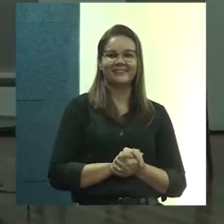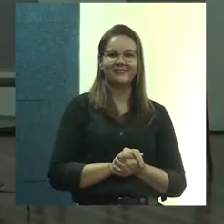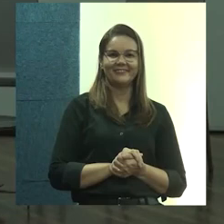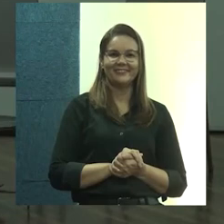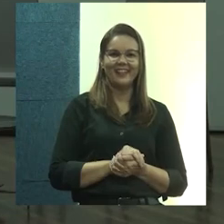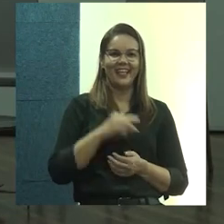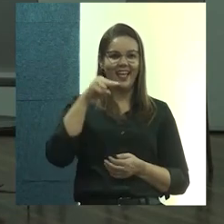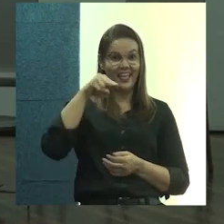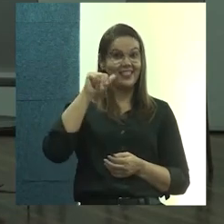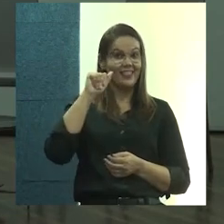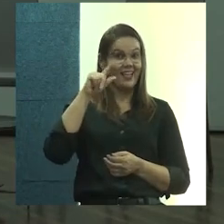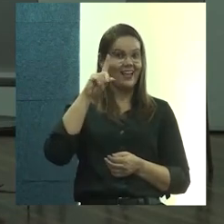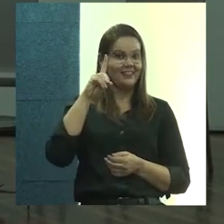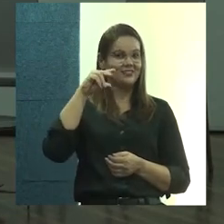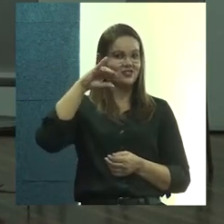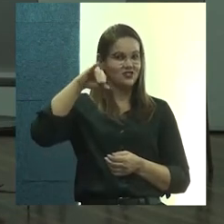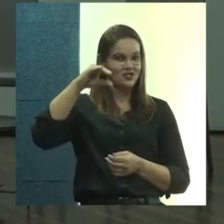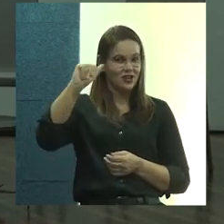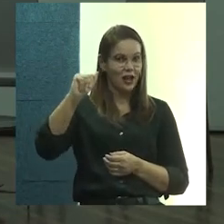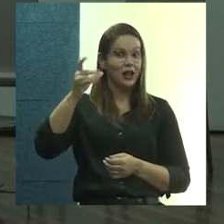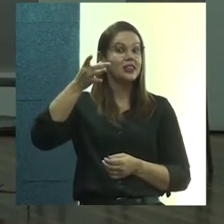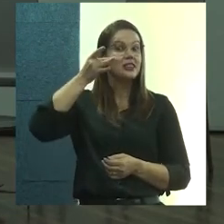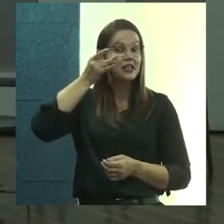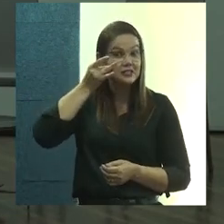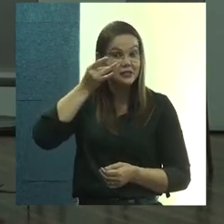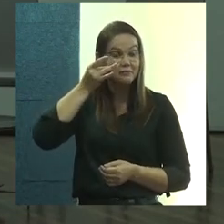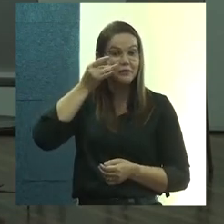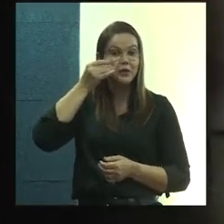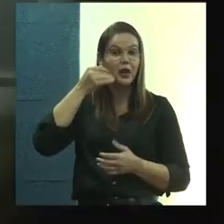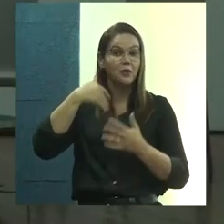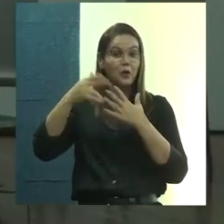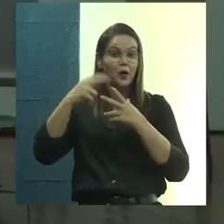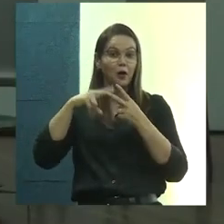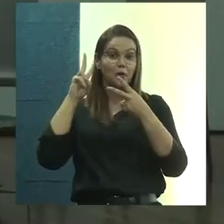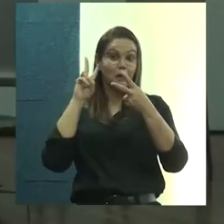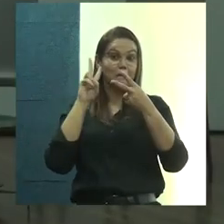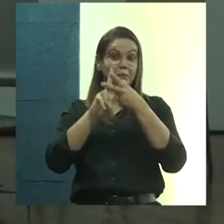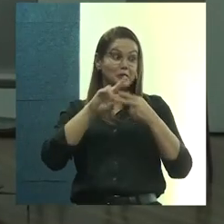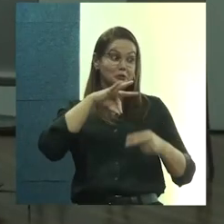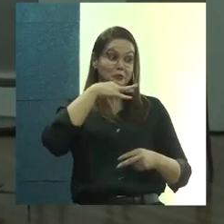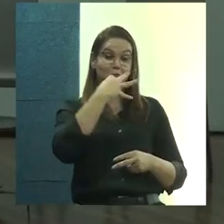A Nádia é testemunha, hein? Qualquer coisa, a gente vai tudo preso.